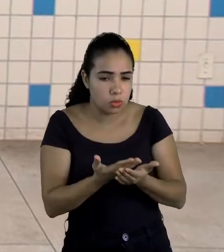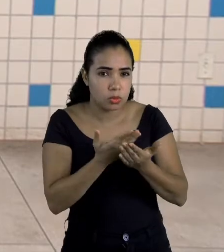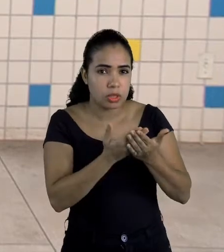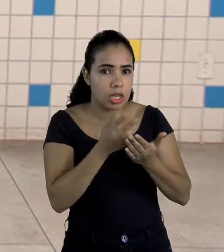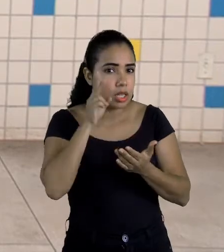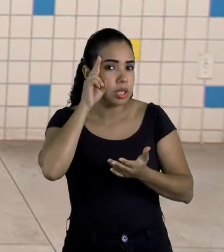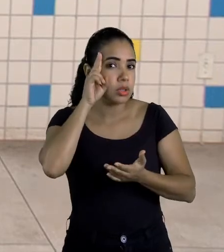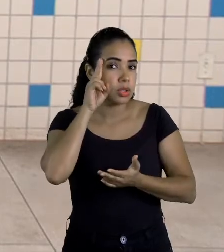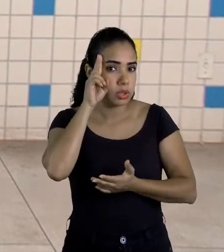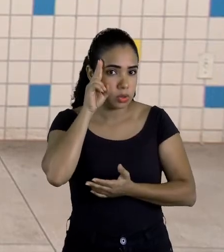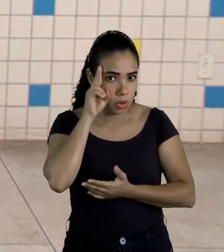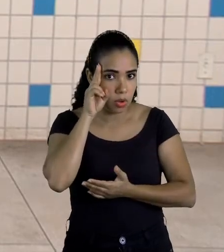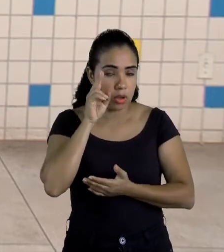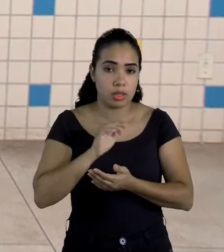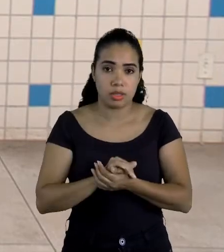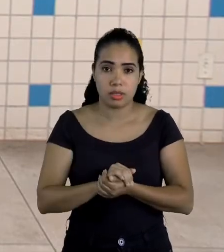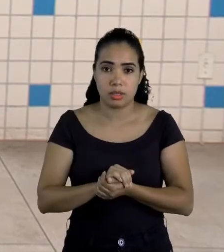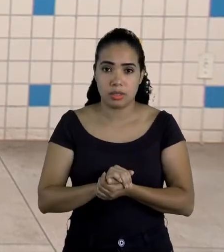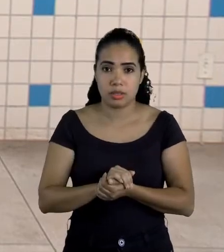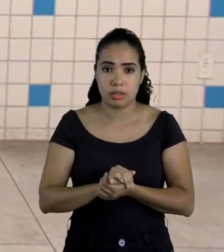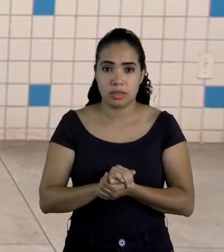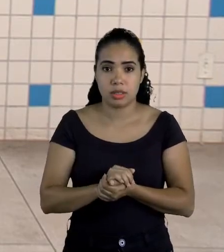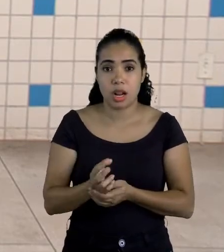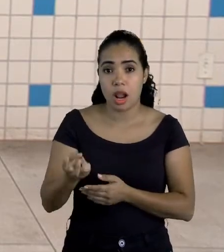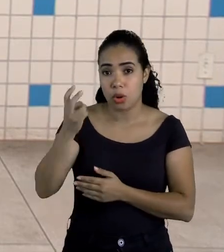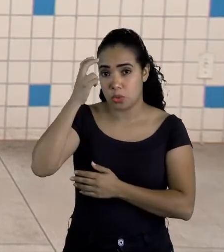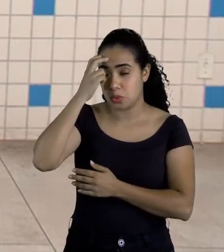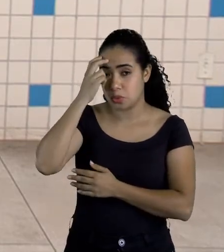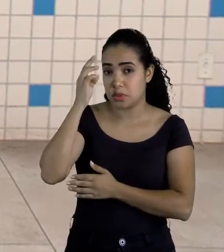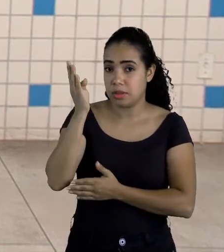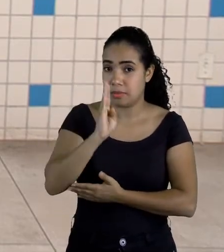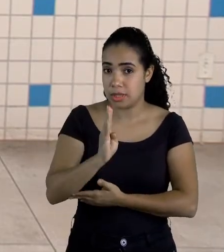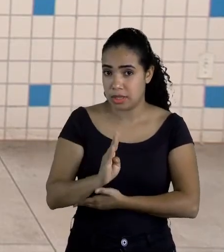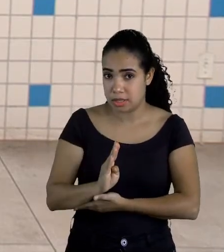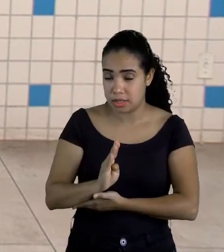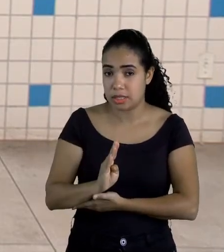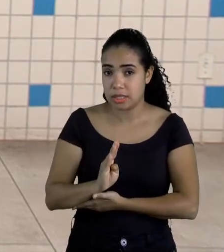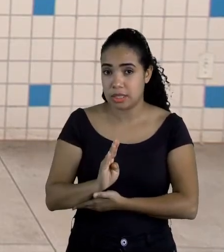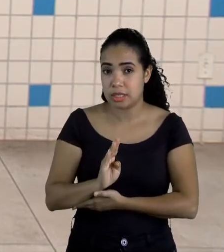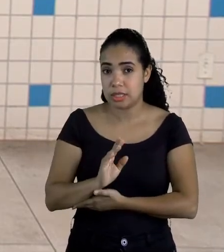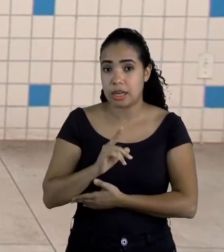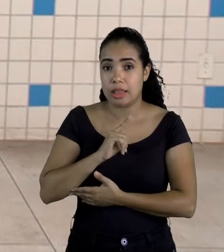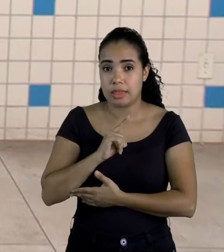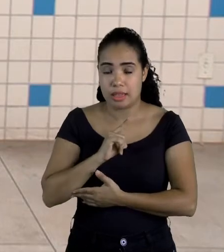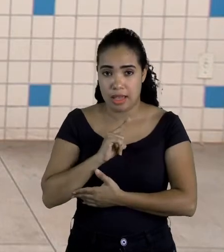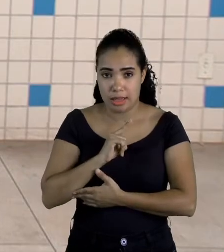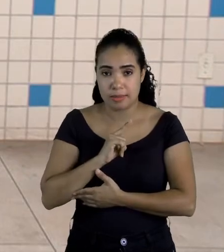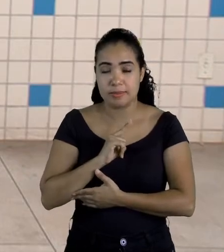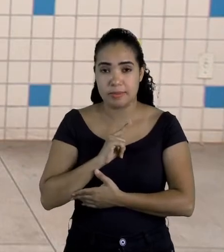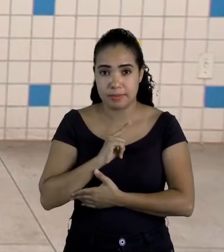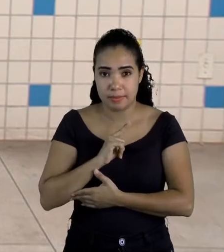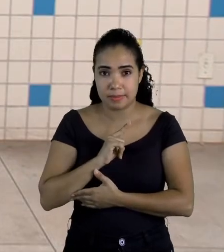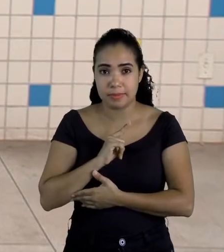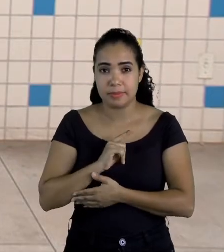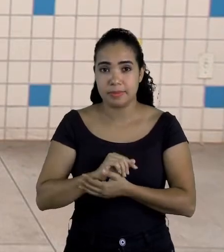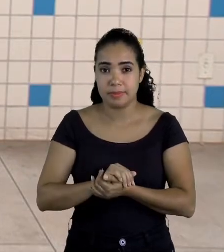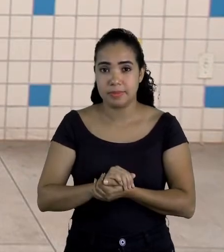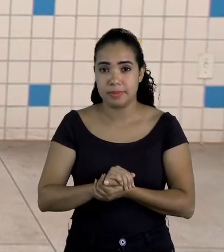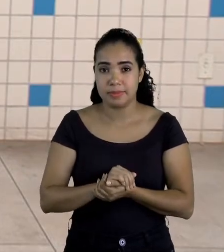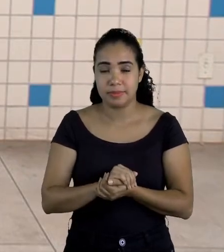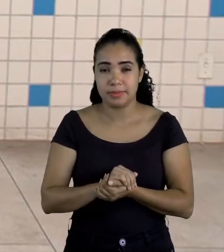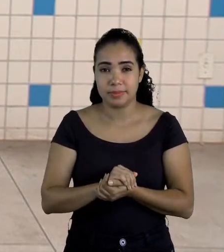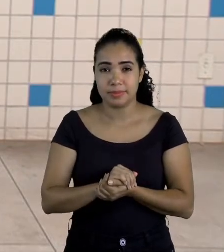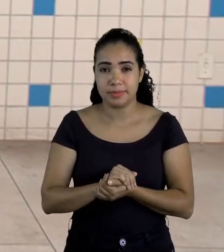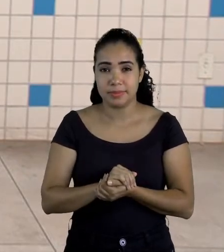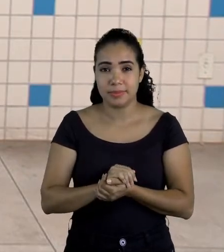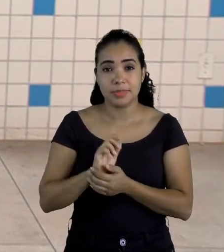história, a nossa cultura brasileira, ela é formada também pelos nossos